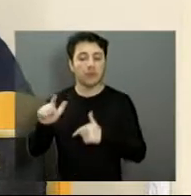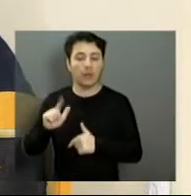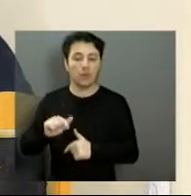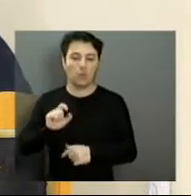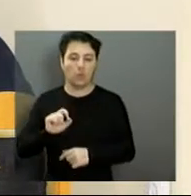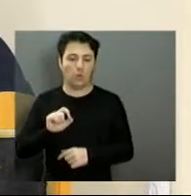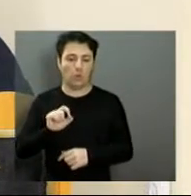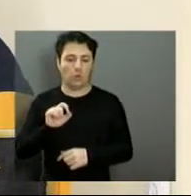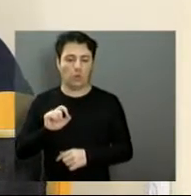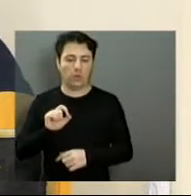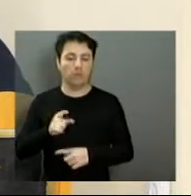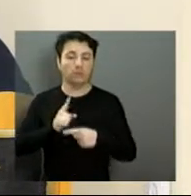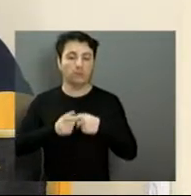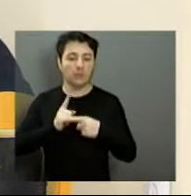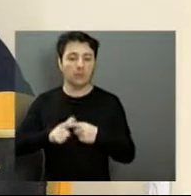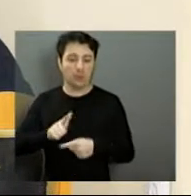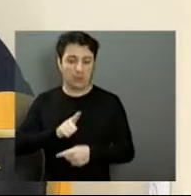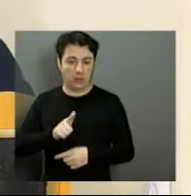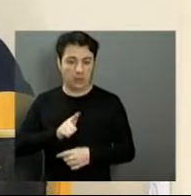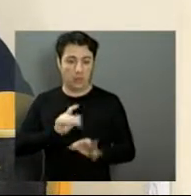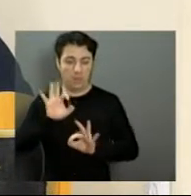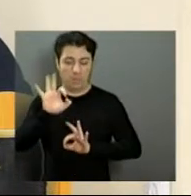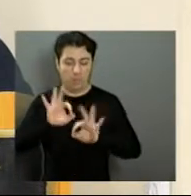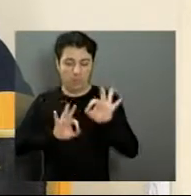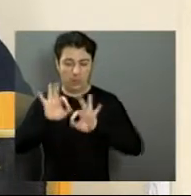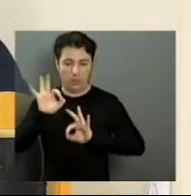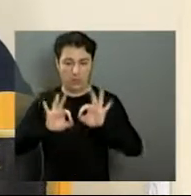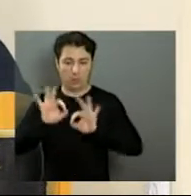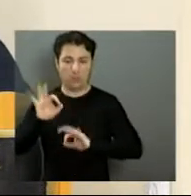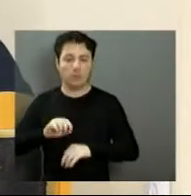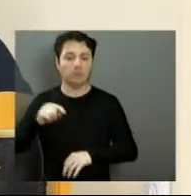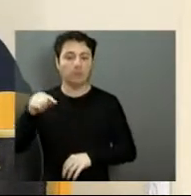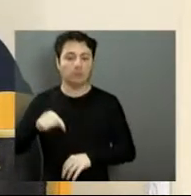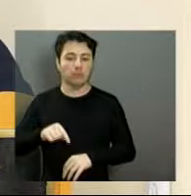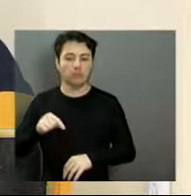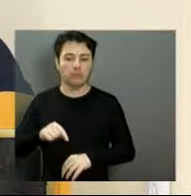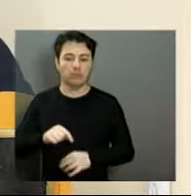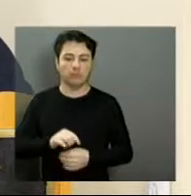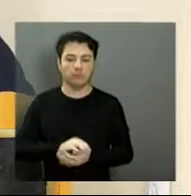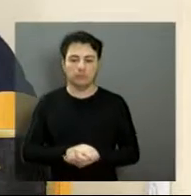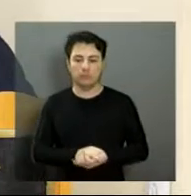no primeiro projeto arquitetônico dessa loja, o projeto feito como um todo,